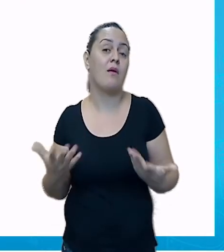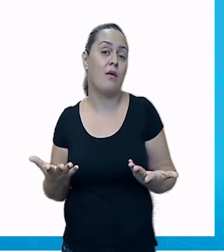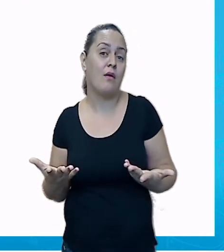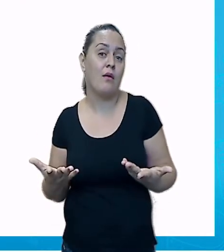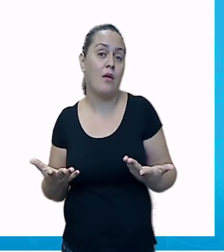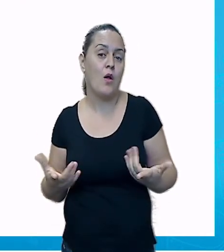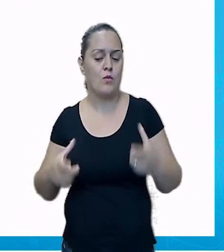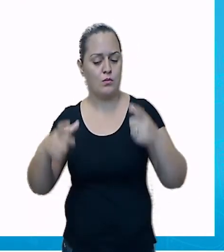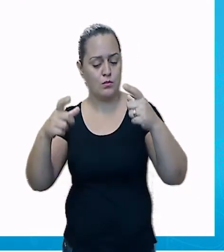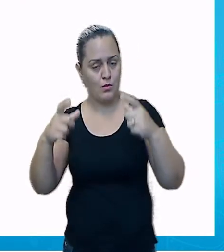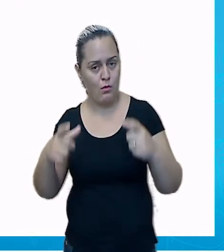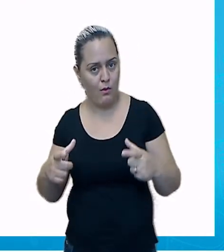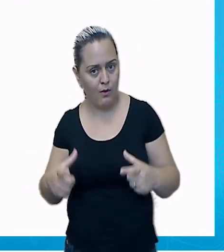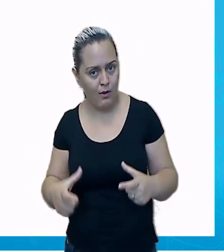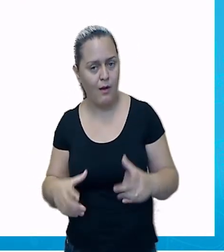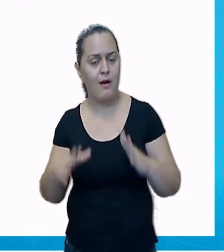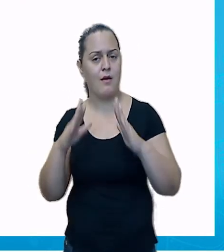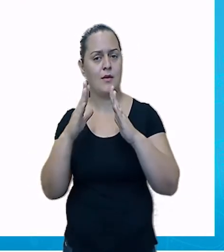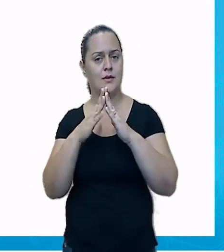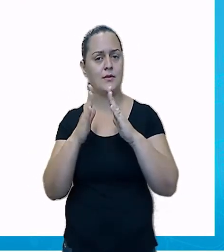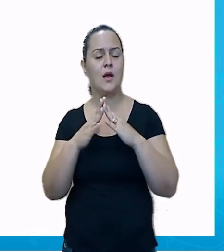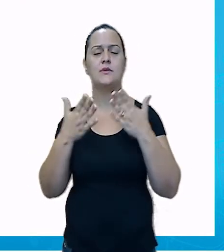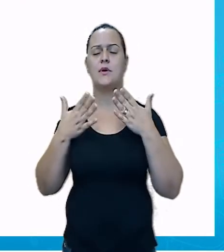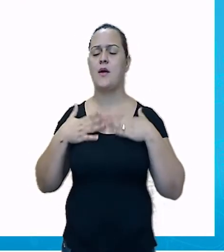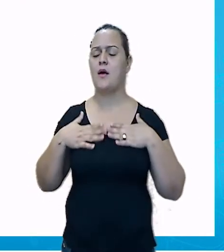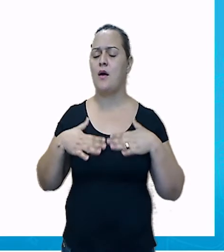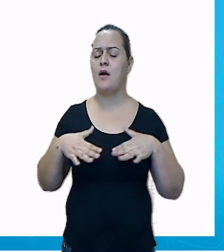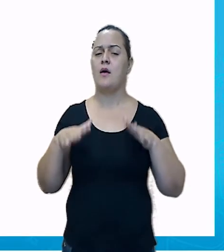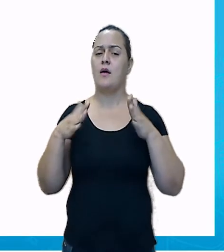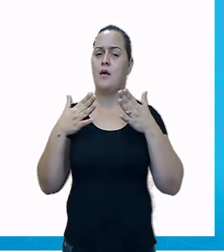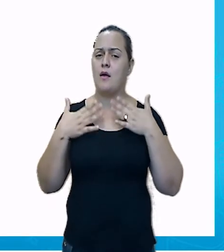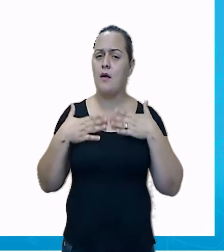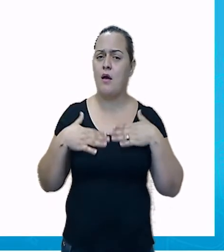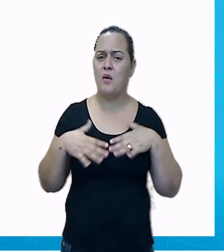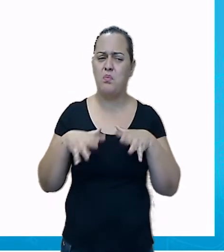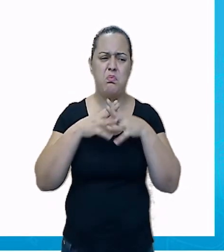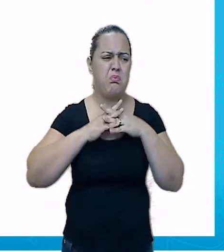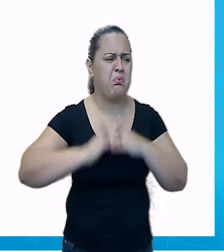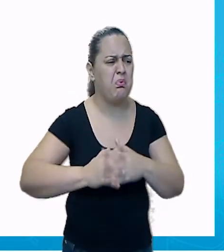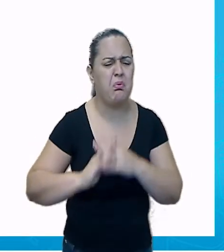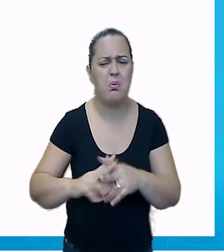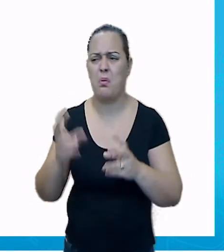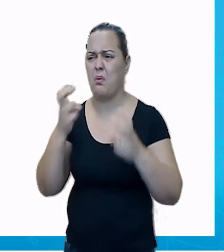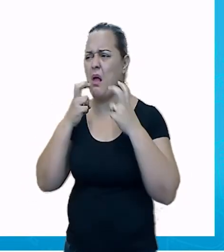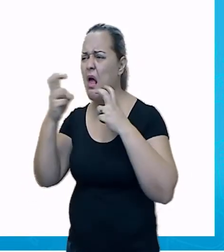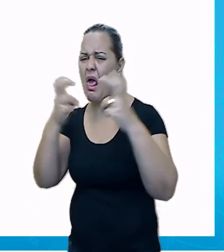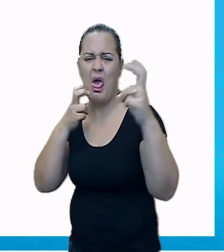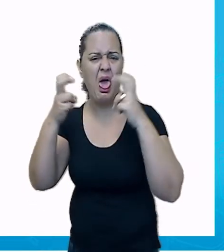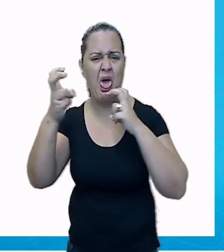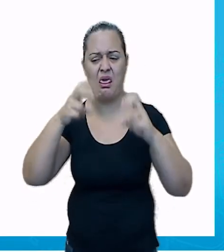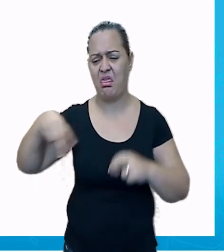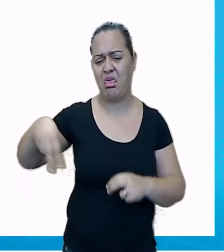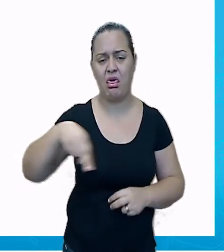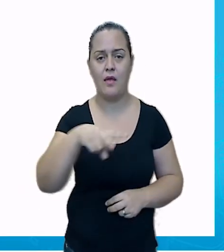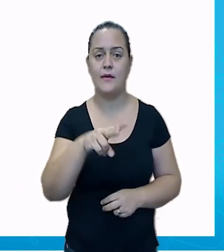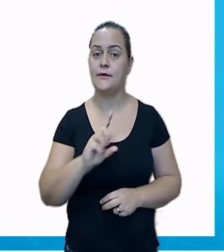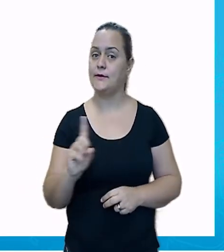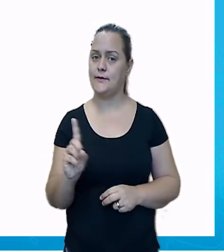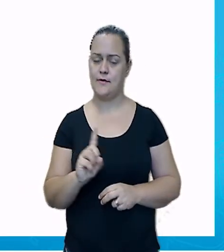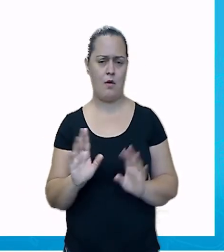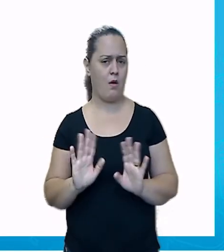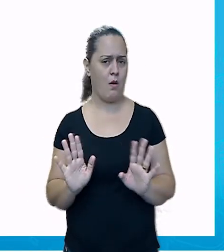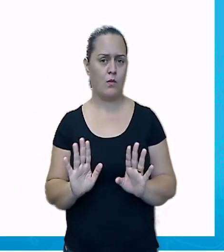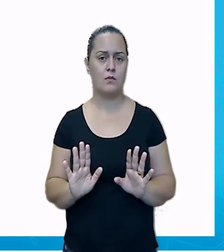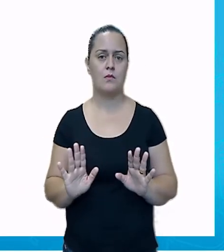calmo. Não é isso? Igual eu falo para vocês, nós precisamos daquele ambiente tranquilo, para que a gente possa estar